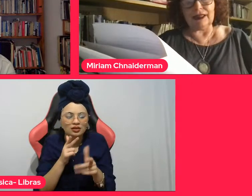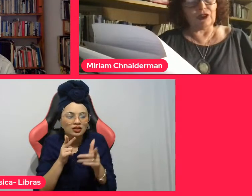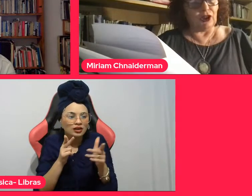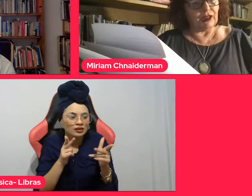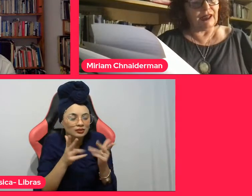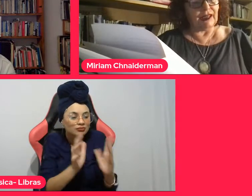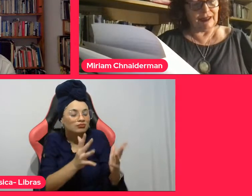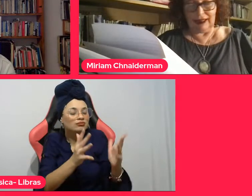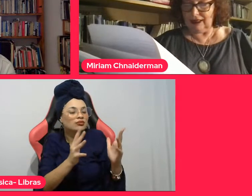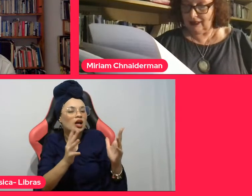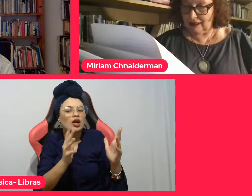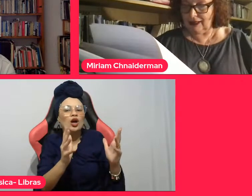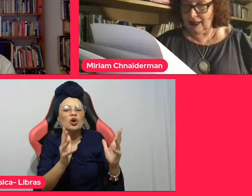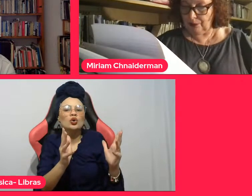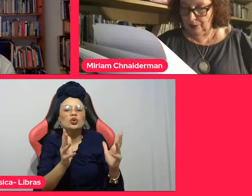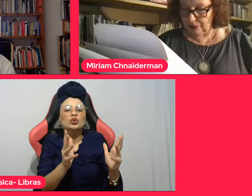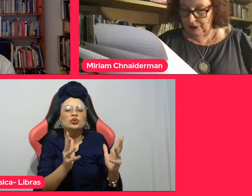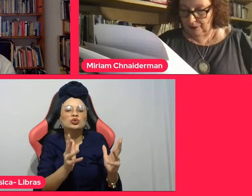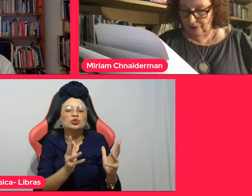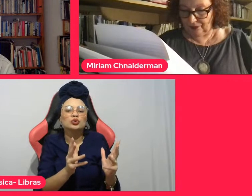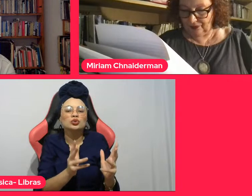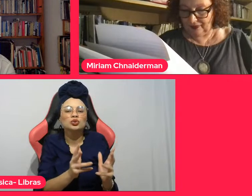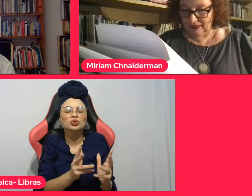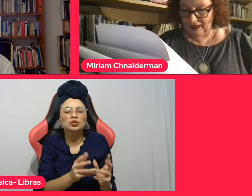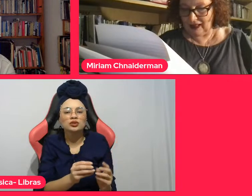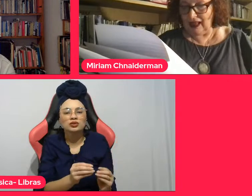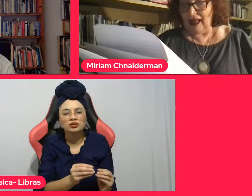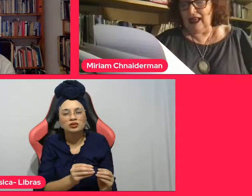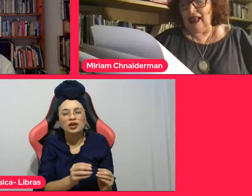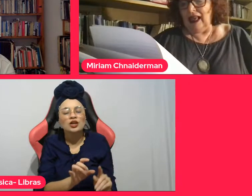alma se torna estatística pura.